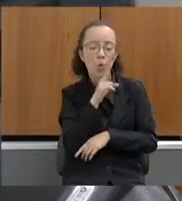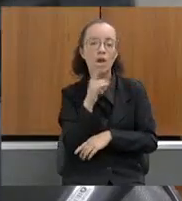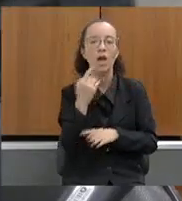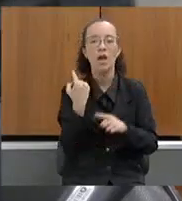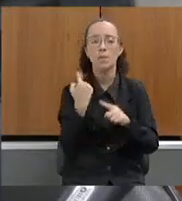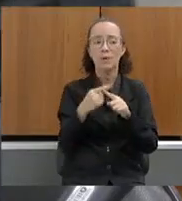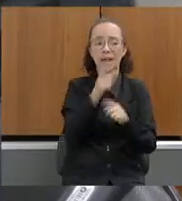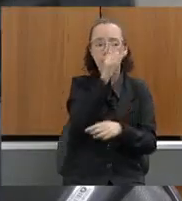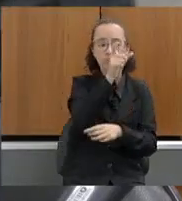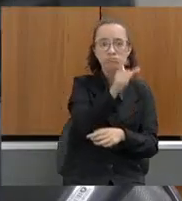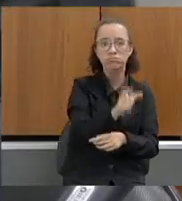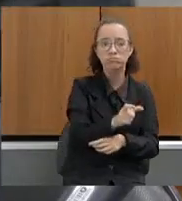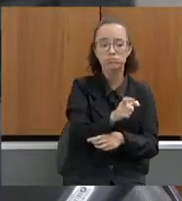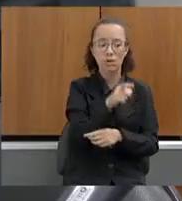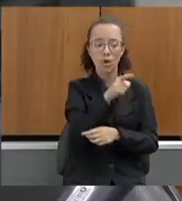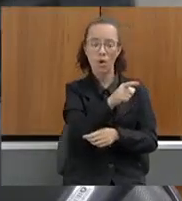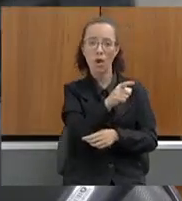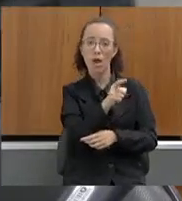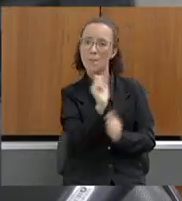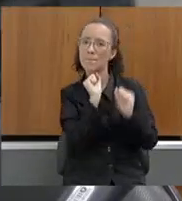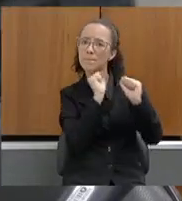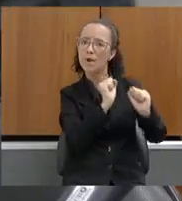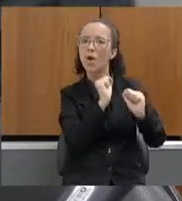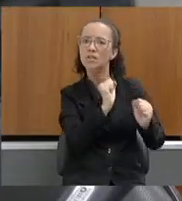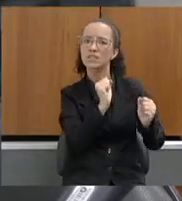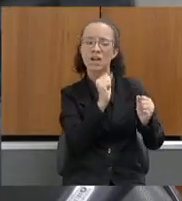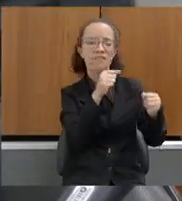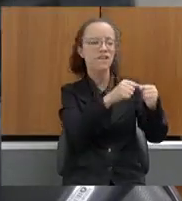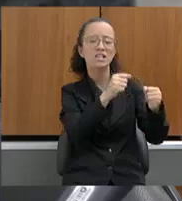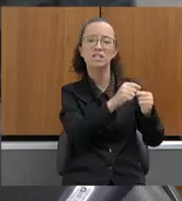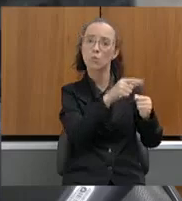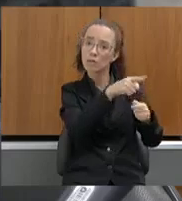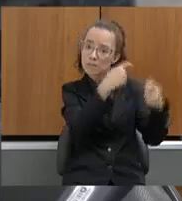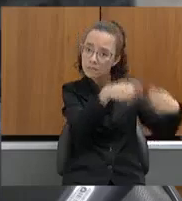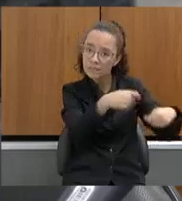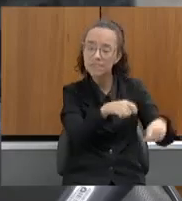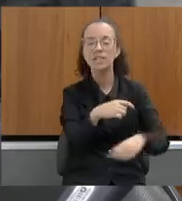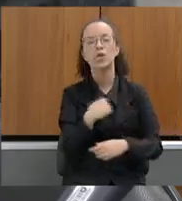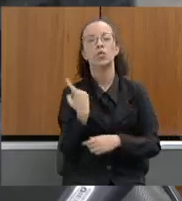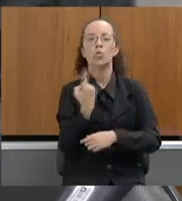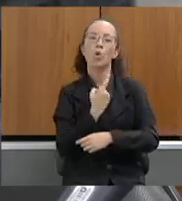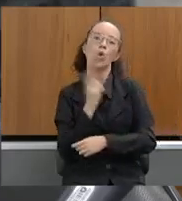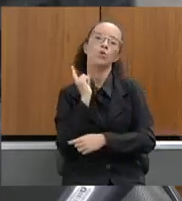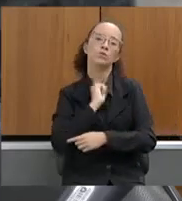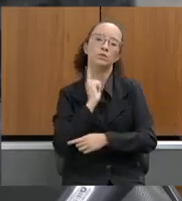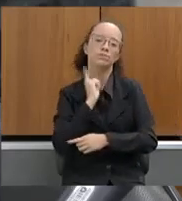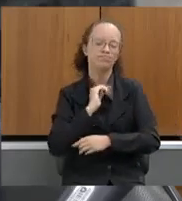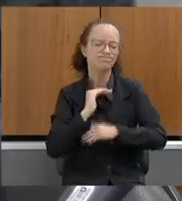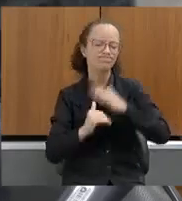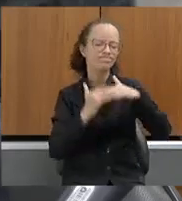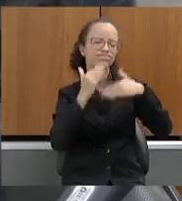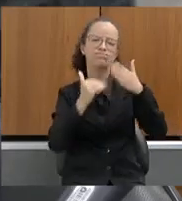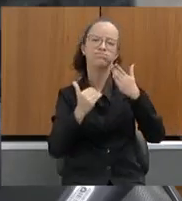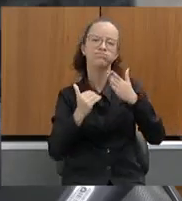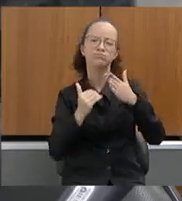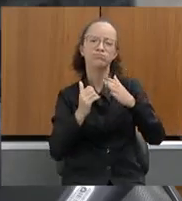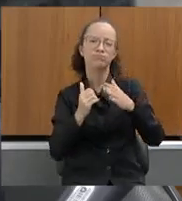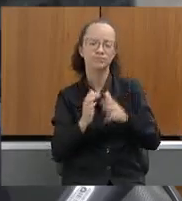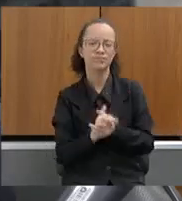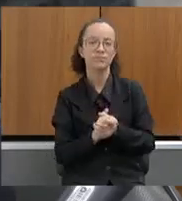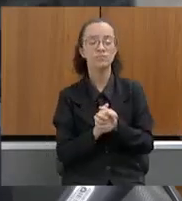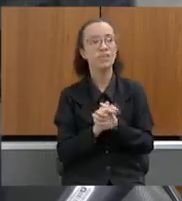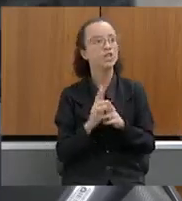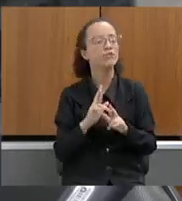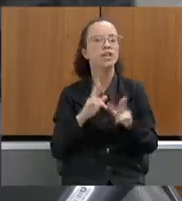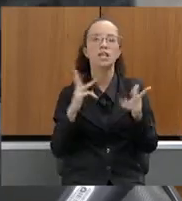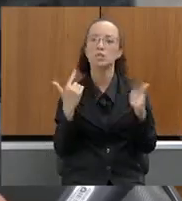possa realizar aquilo que precisa, e o nosso Estado possa crescer e desenvolver a diferença que isso